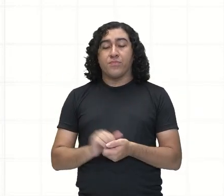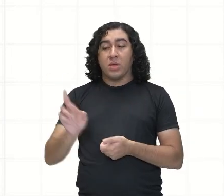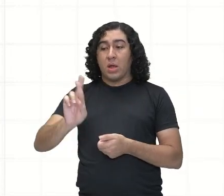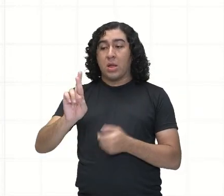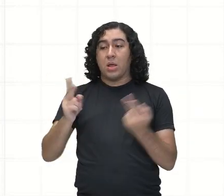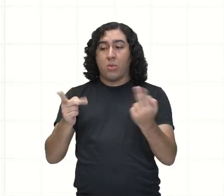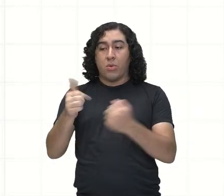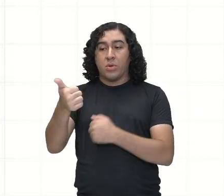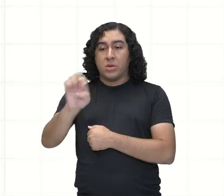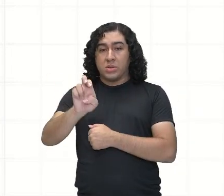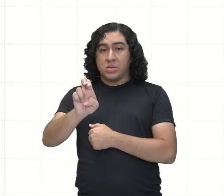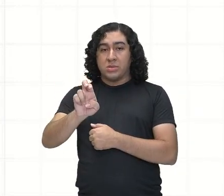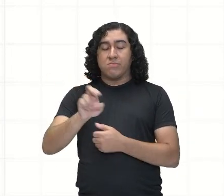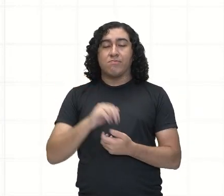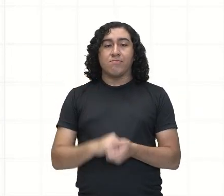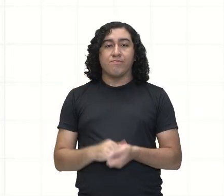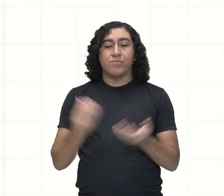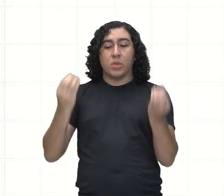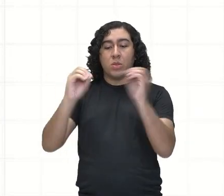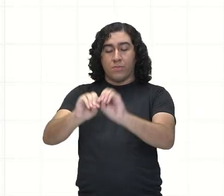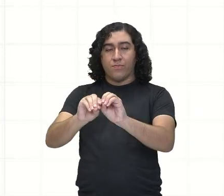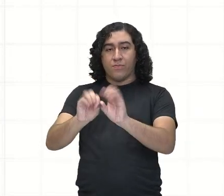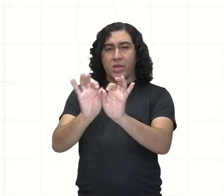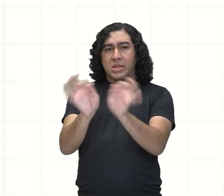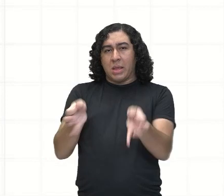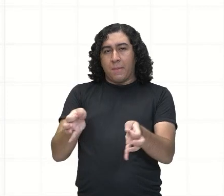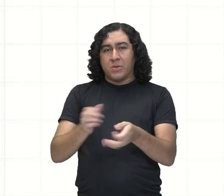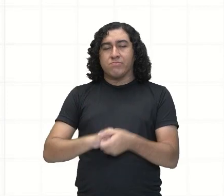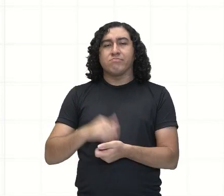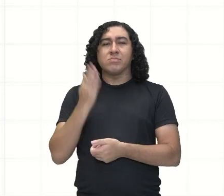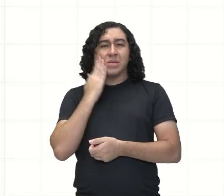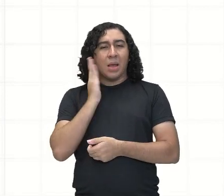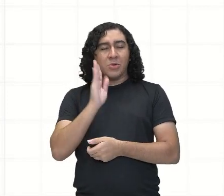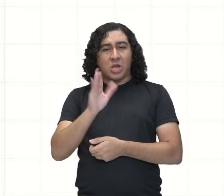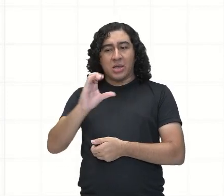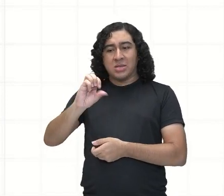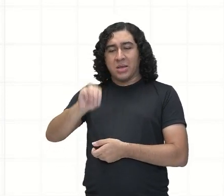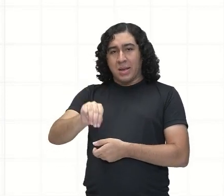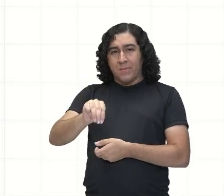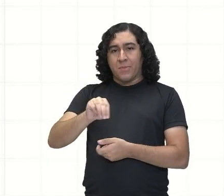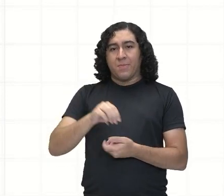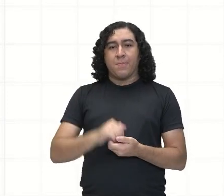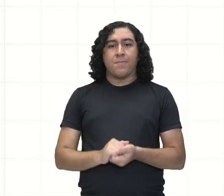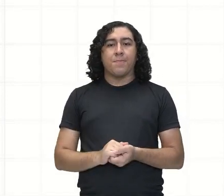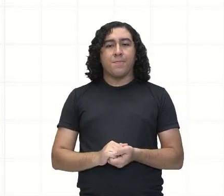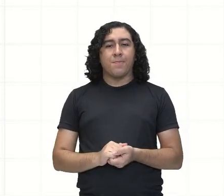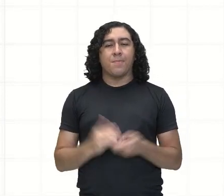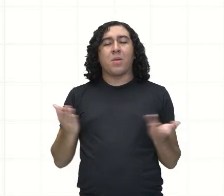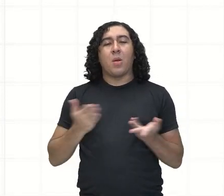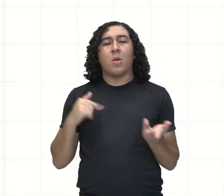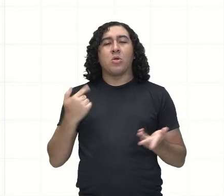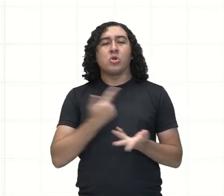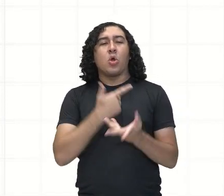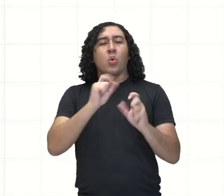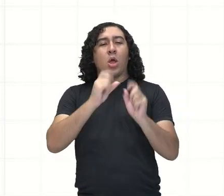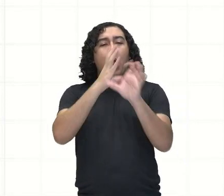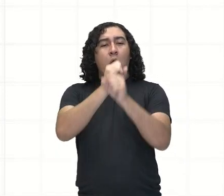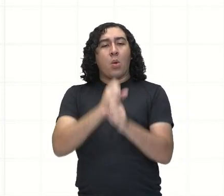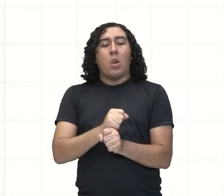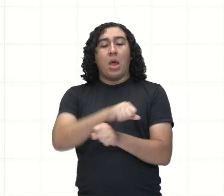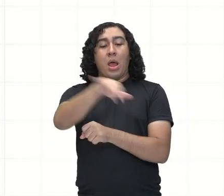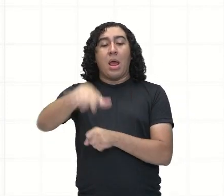15. Vou botar aqui 15. Nós já sabemos que é centímetros. Agora, nós vamos calcular a área.